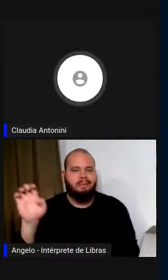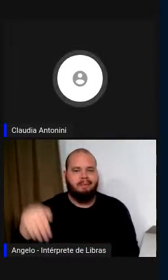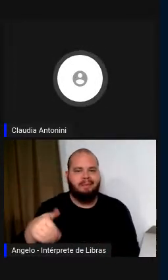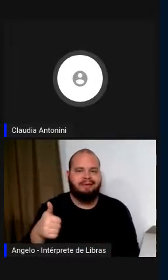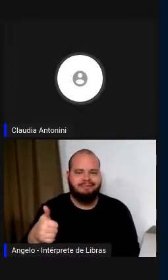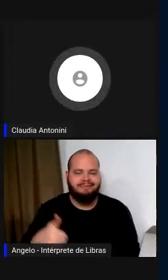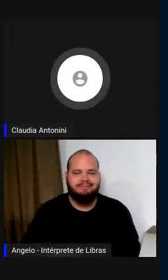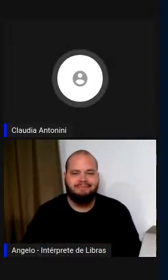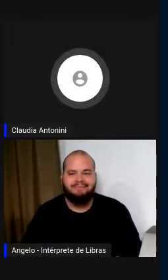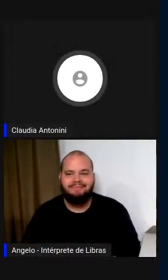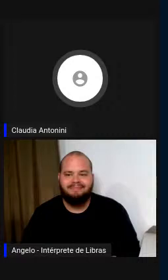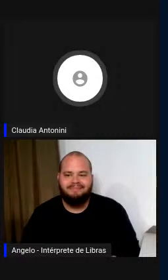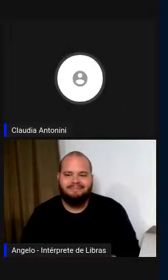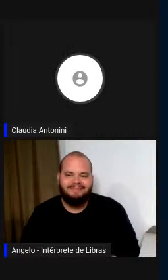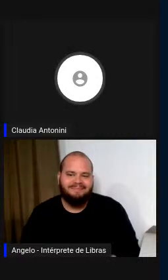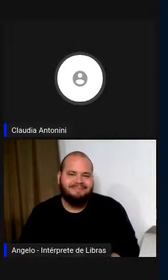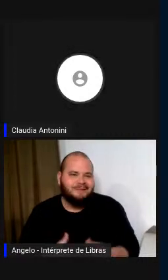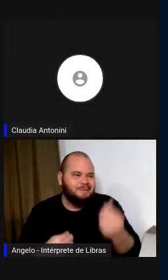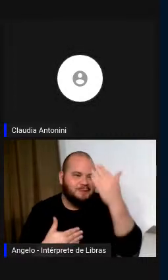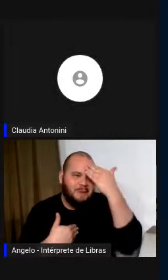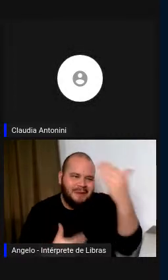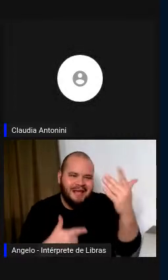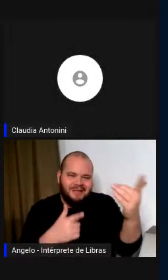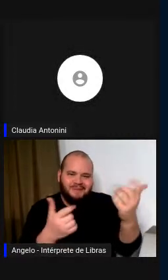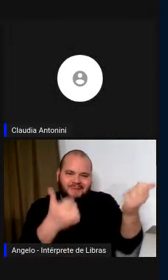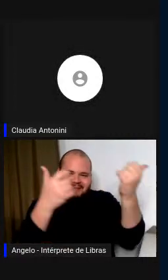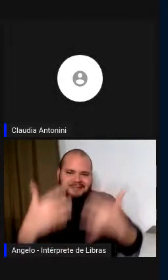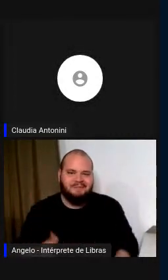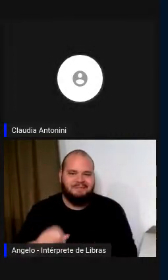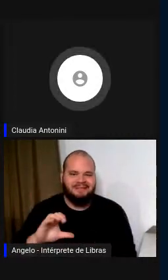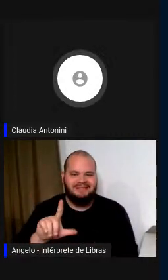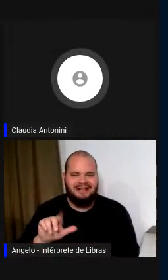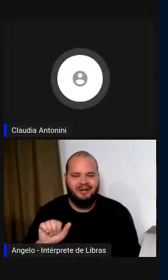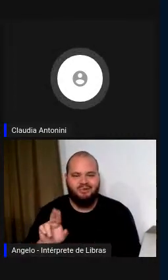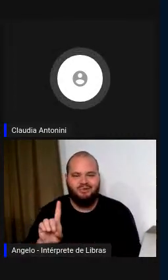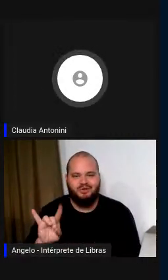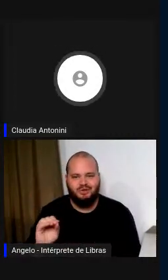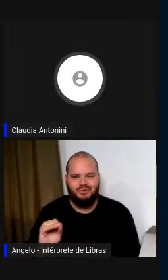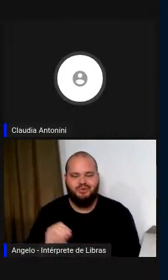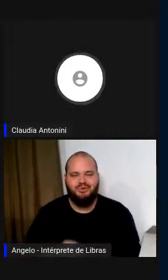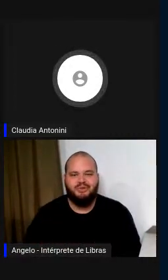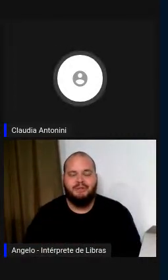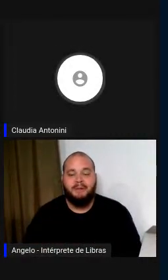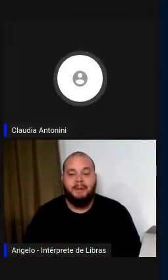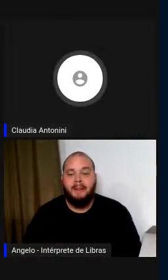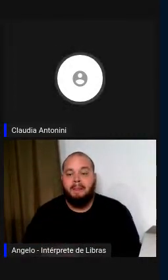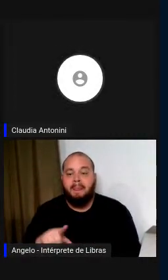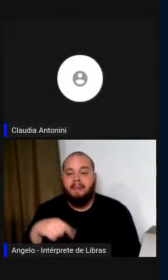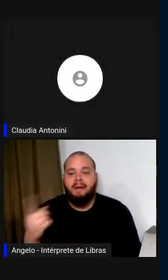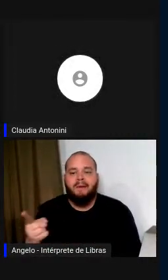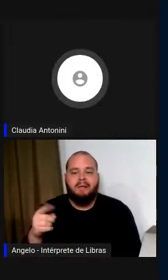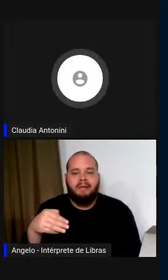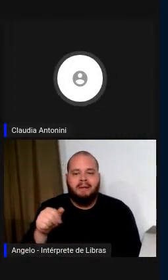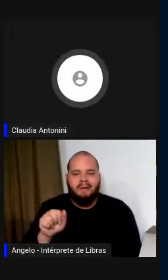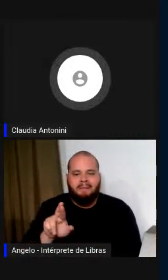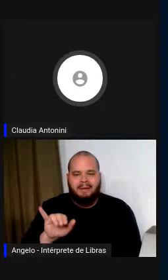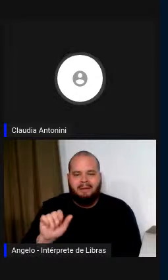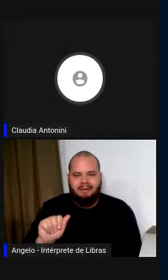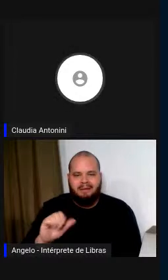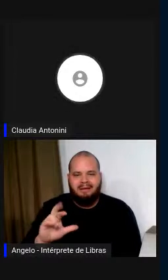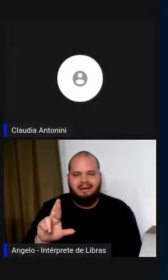Obrigada pela explicação, Cláudio. Cristina Pereira nos pede se